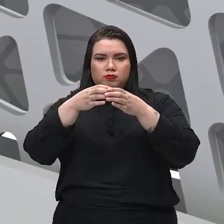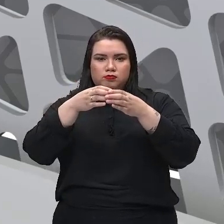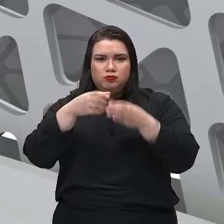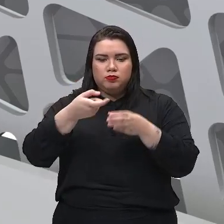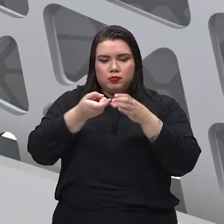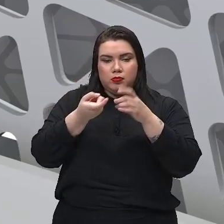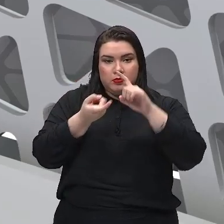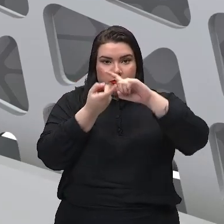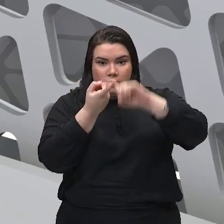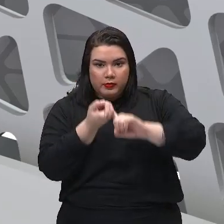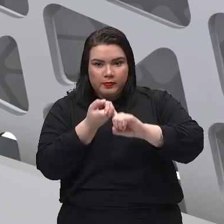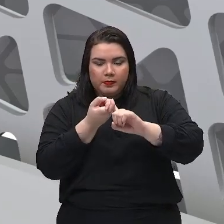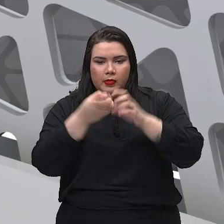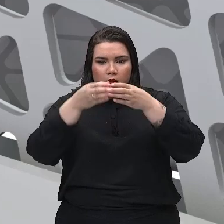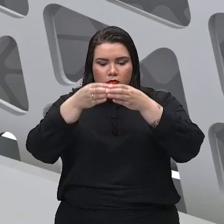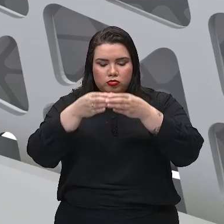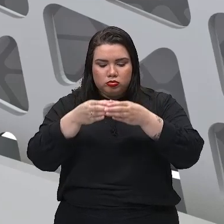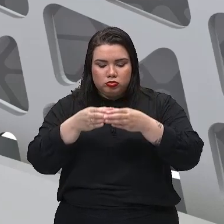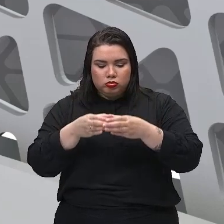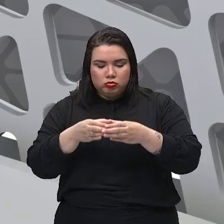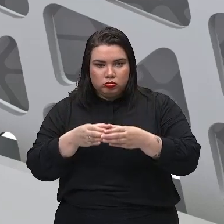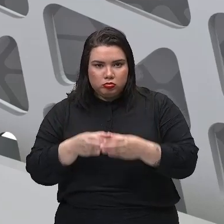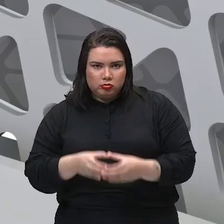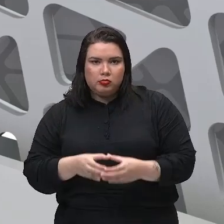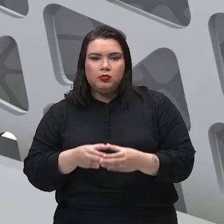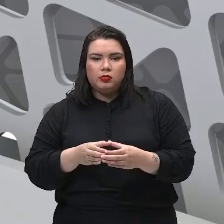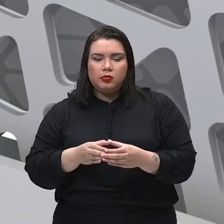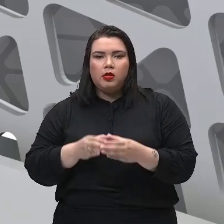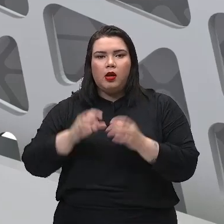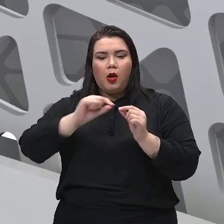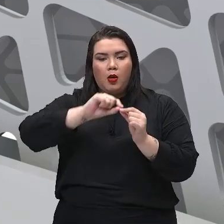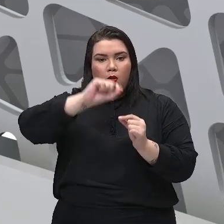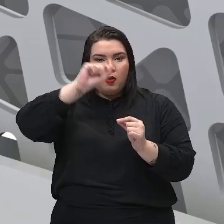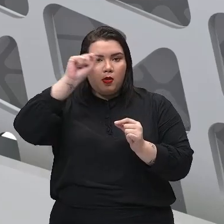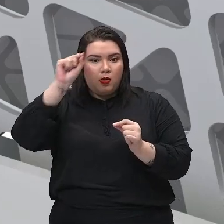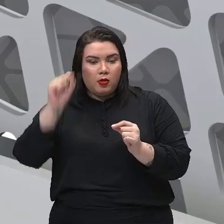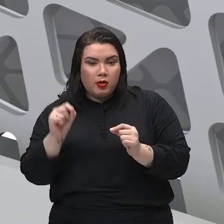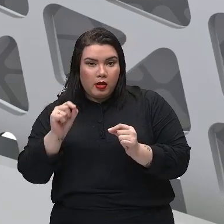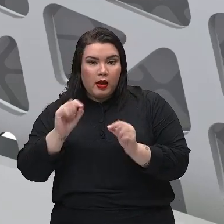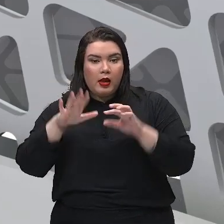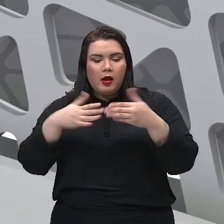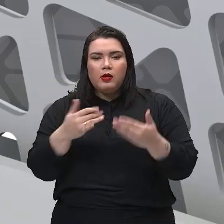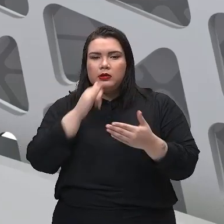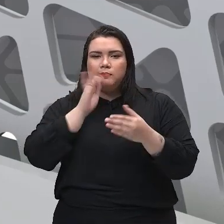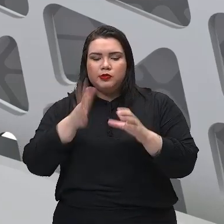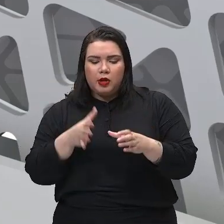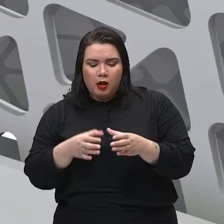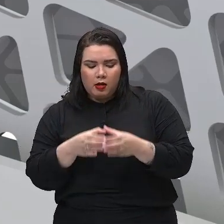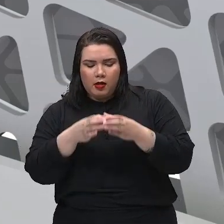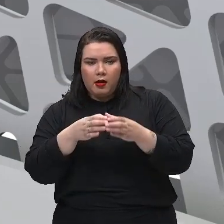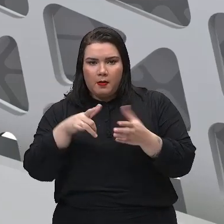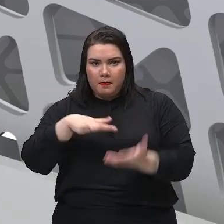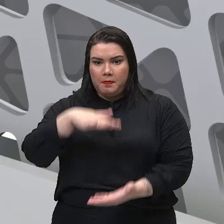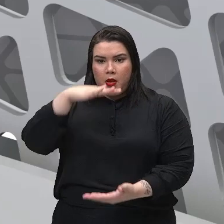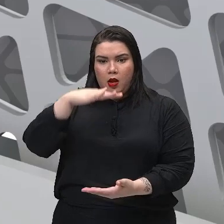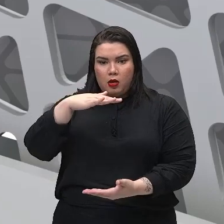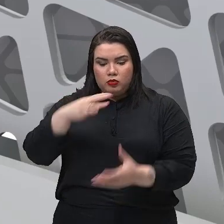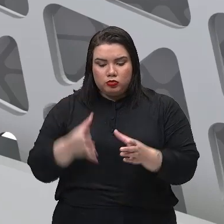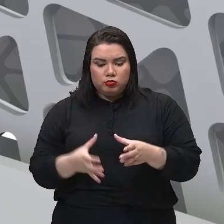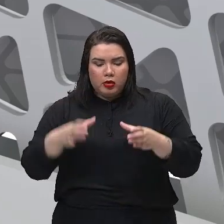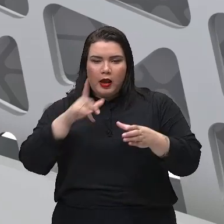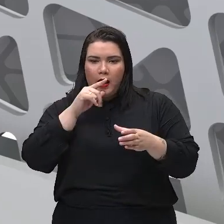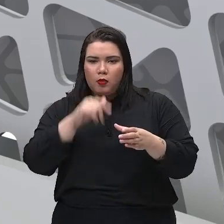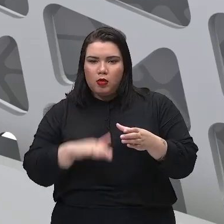Se esse poço for um poço aberto também, né? Um tipo de poço. E aí, depois que enche esse